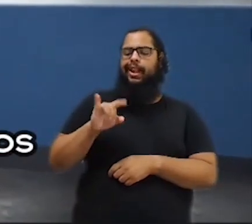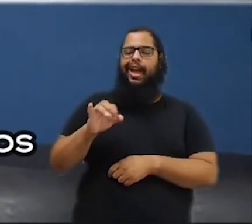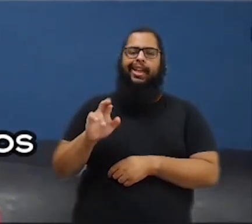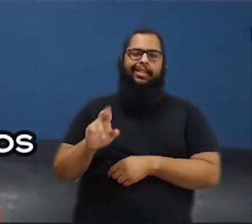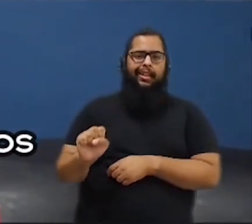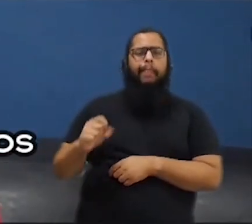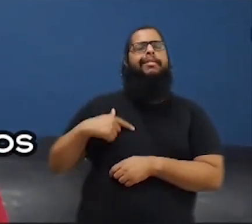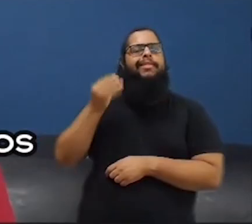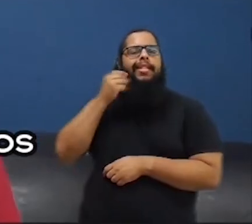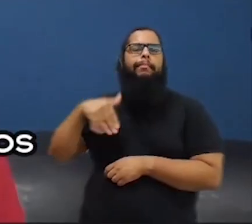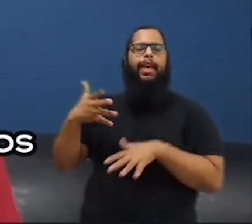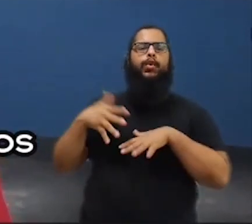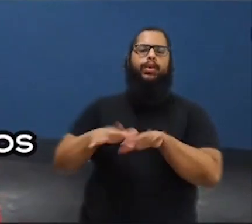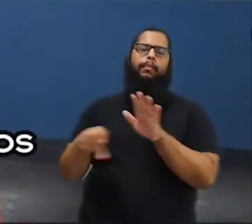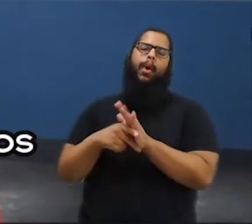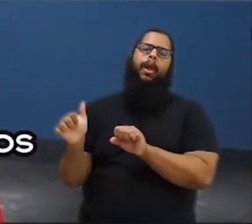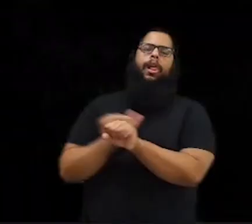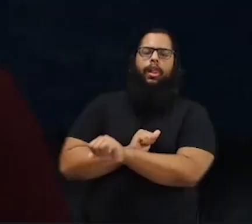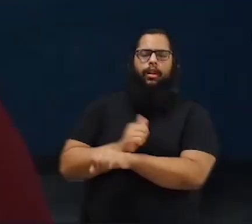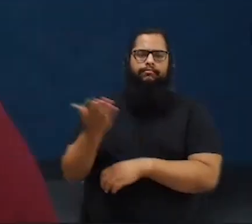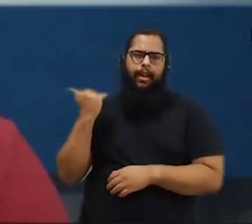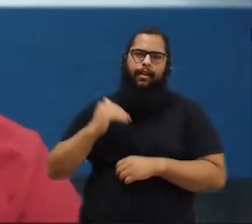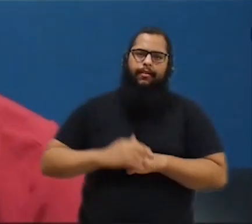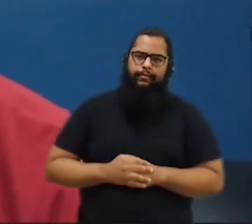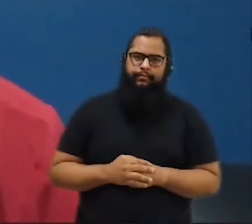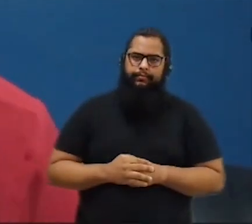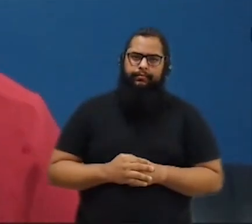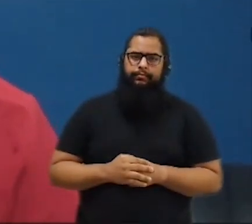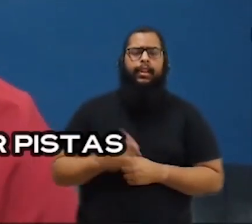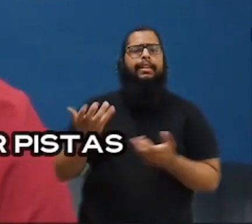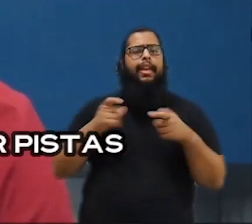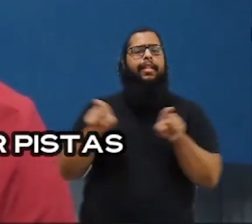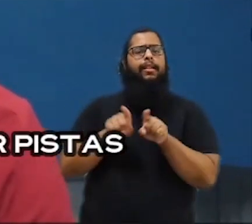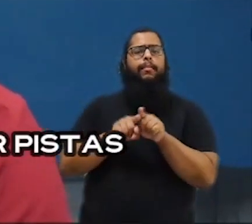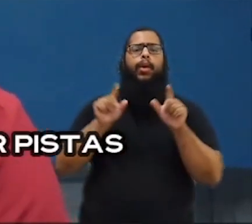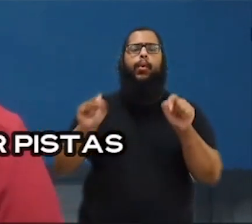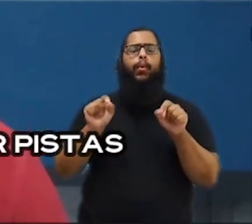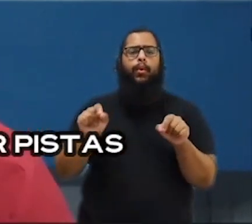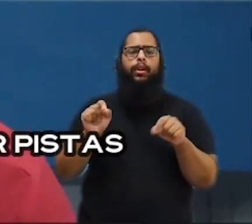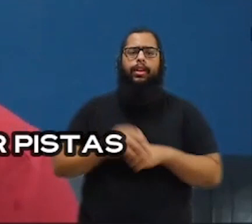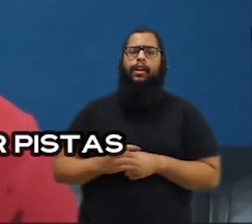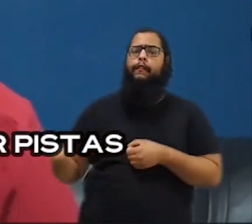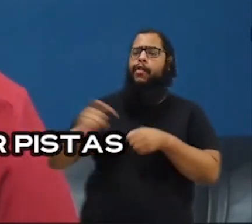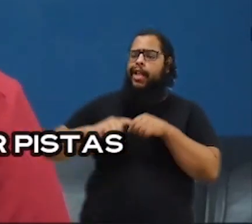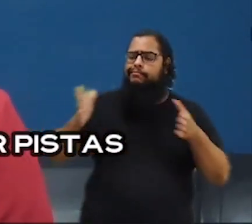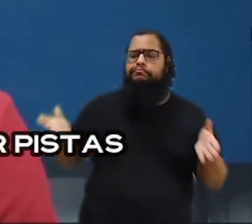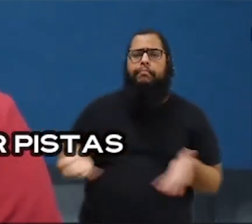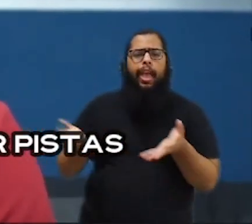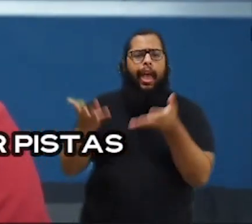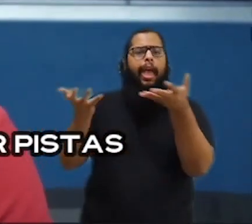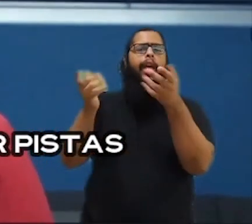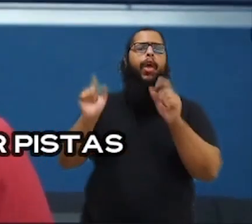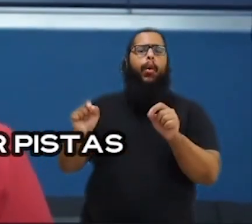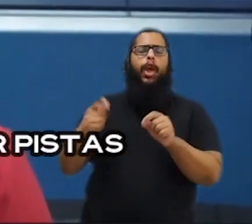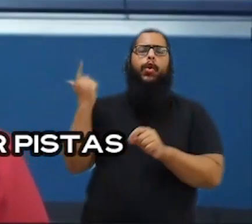inclusão dos bichos desde a minha época. Nós queremos também voltar a incentivar a capacidade de matar